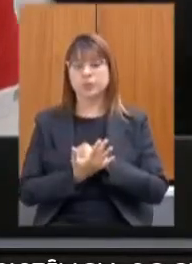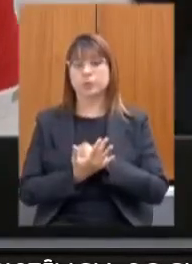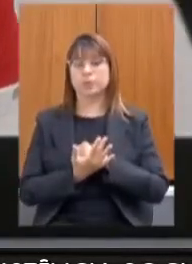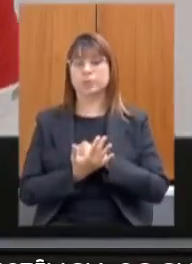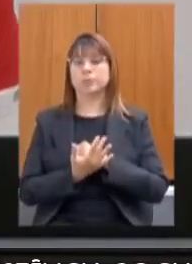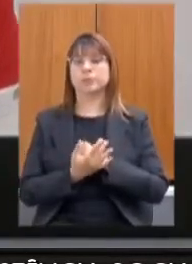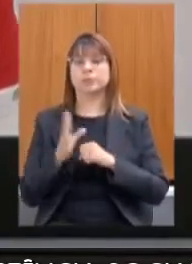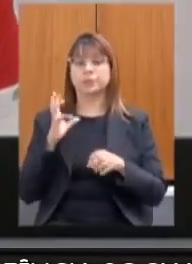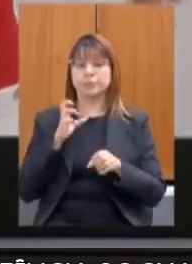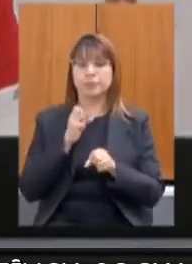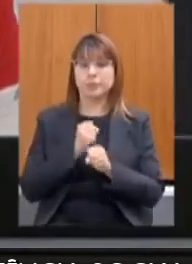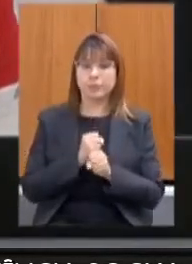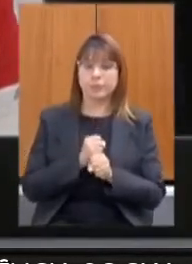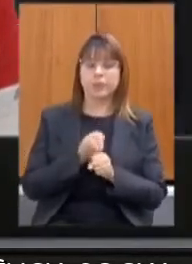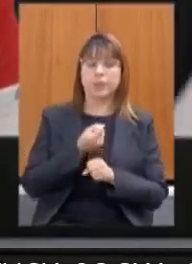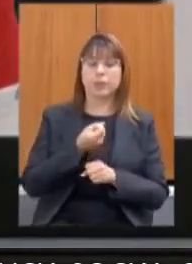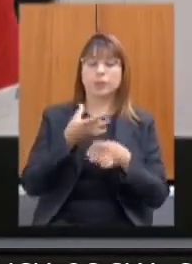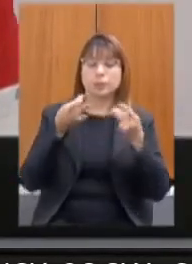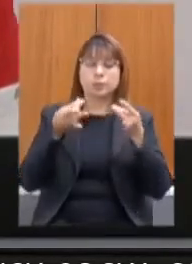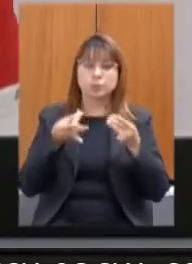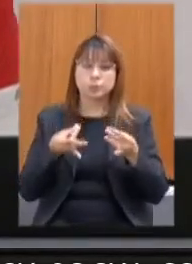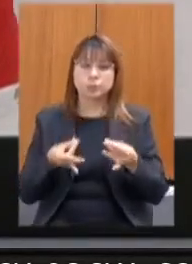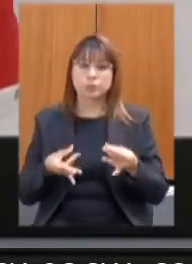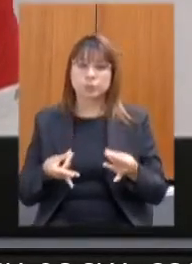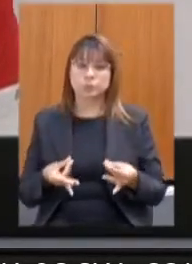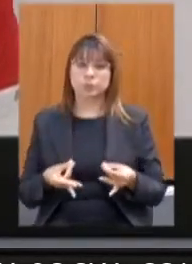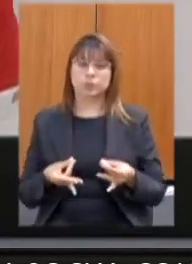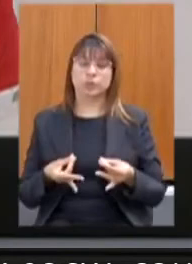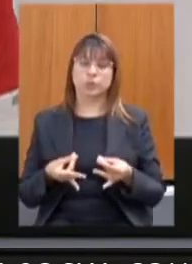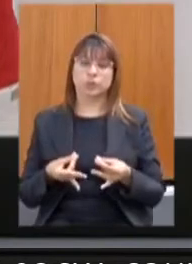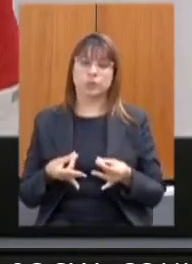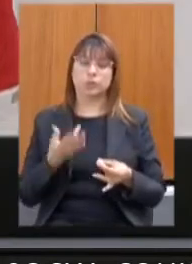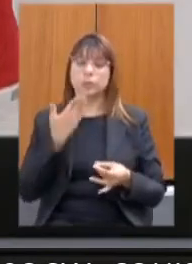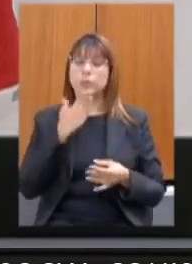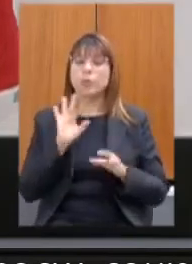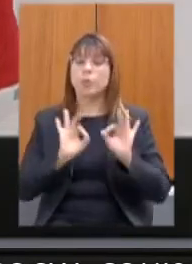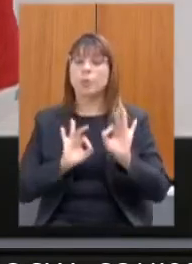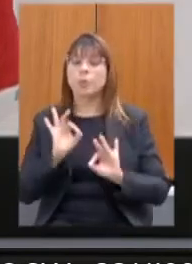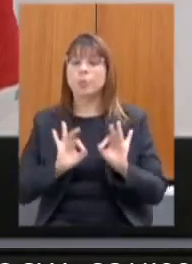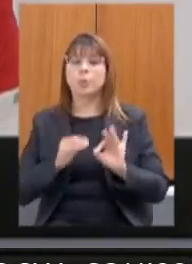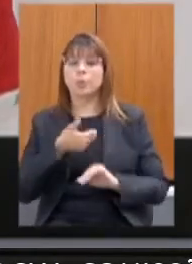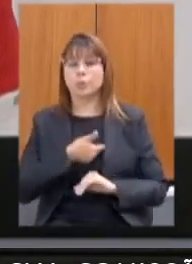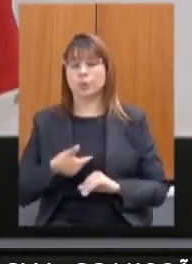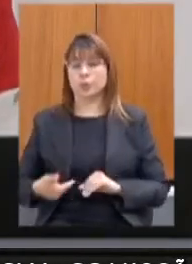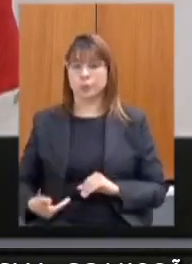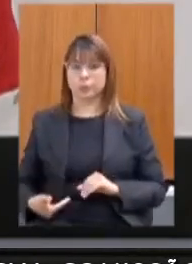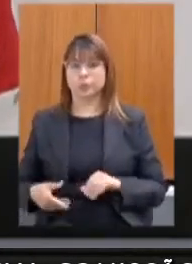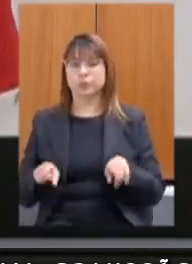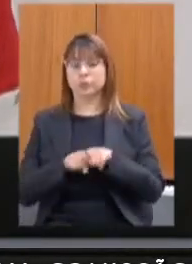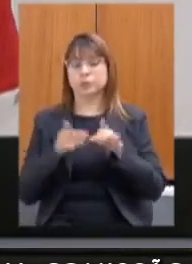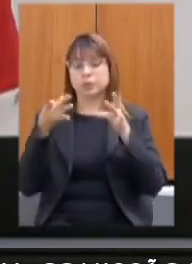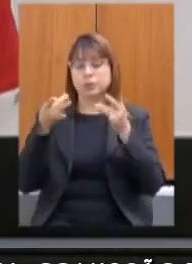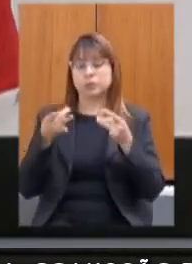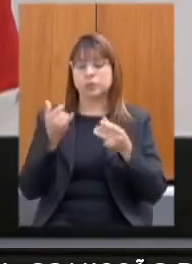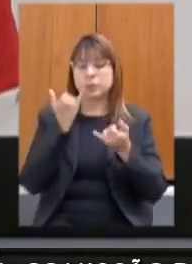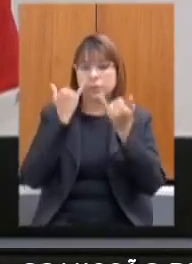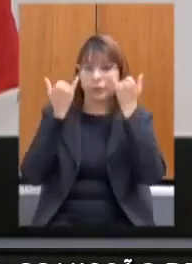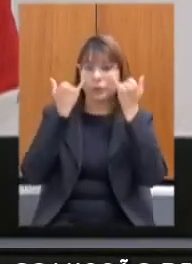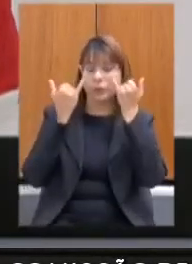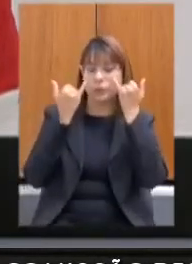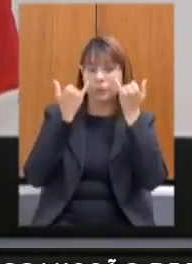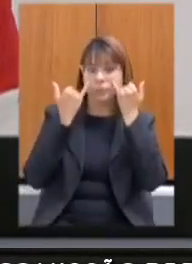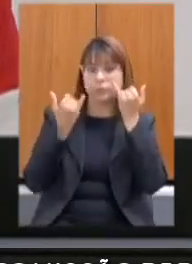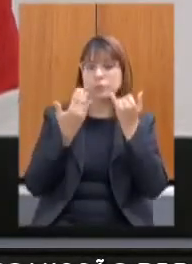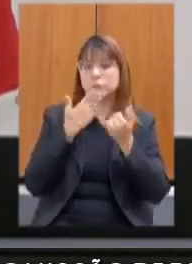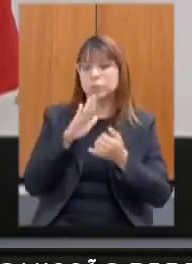quantitativo detalhado das ações desenvolvidas incluídas em quais programas de governo dados detalhados dos segmentos populares